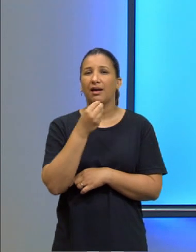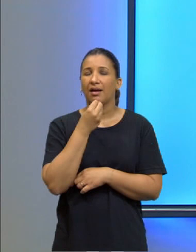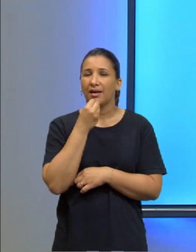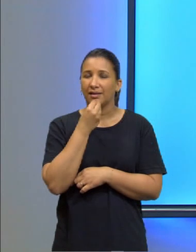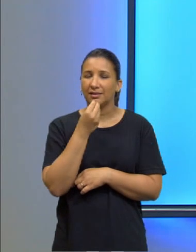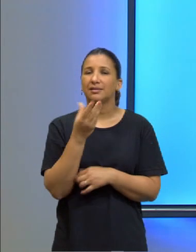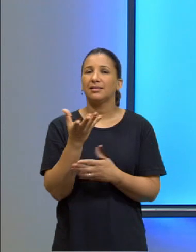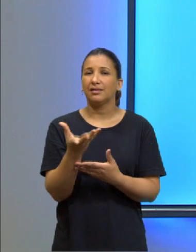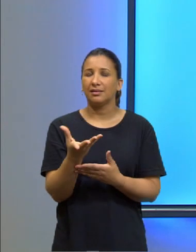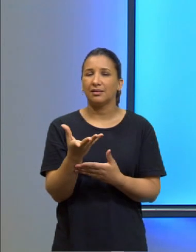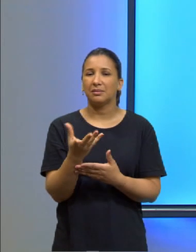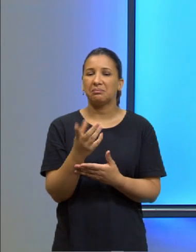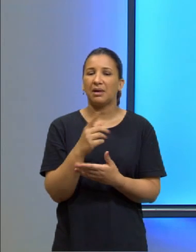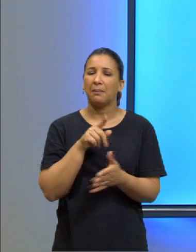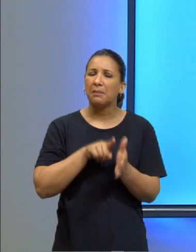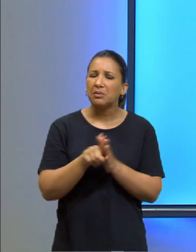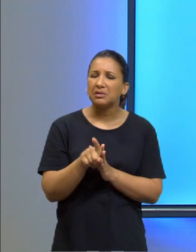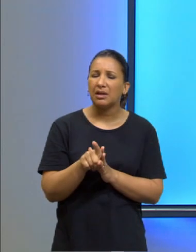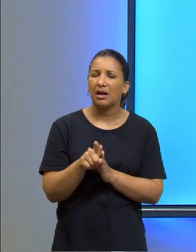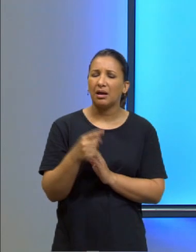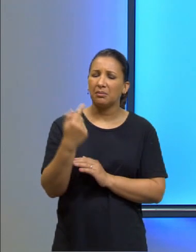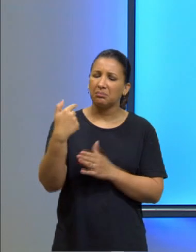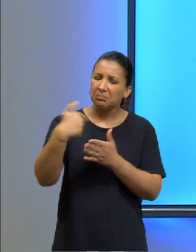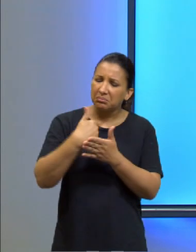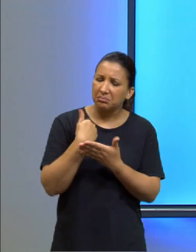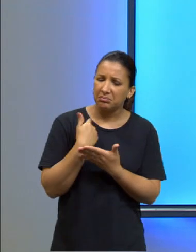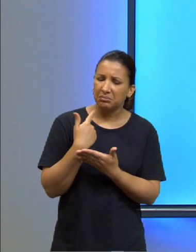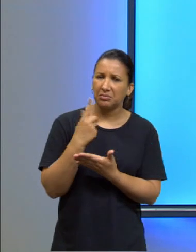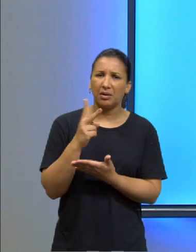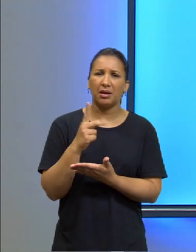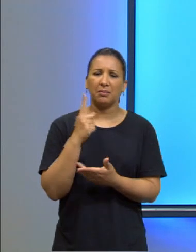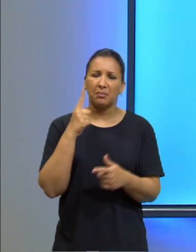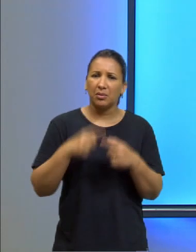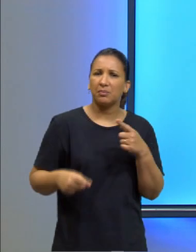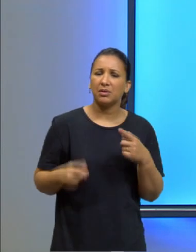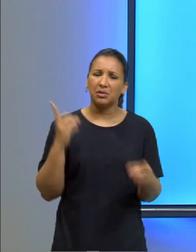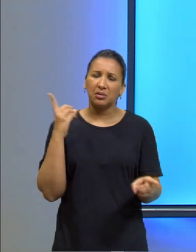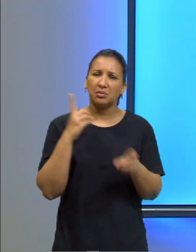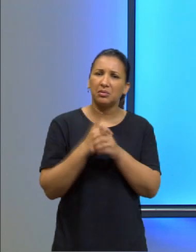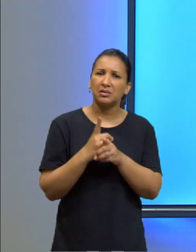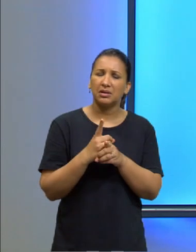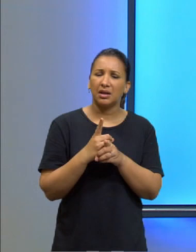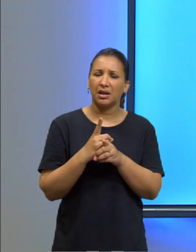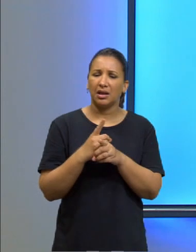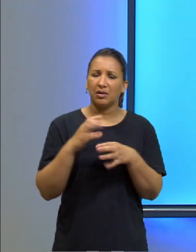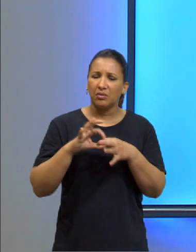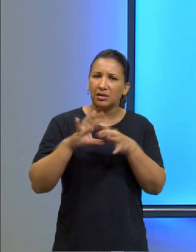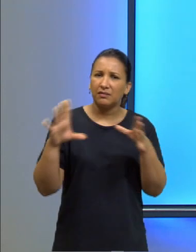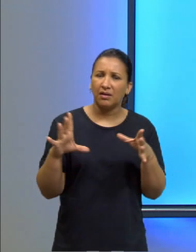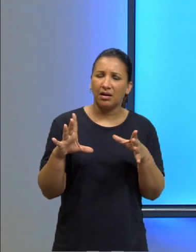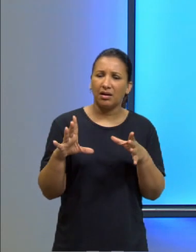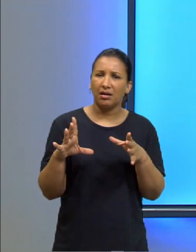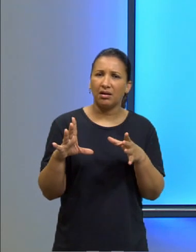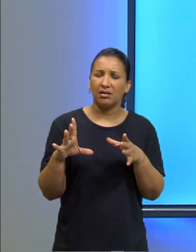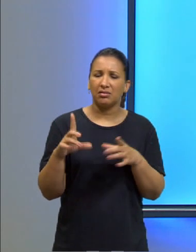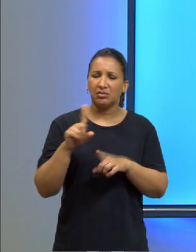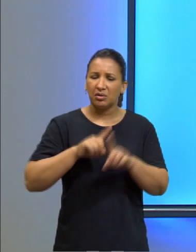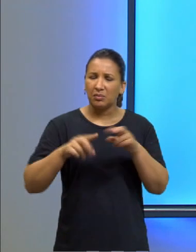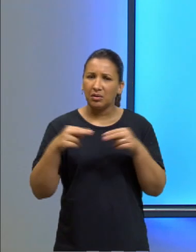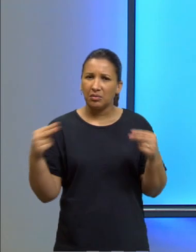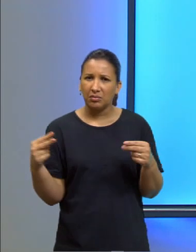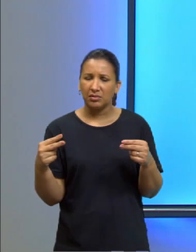bastante para perguntar a si mesmo. Não é proibido e contrário ao dever livrar-se de apuros dessa maneira,